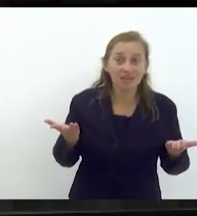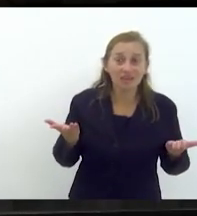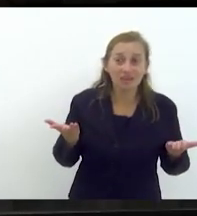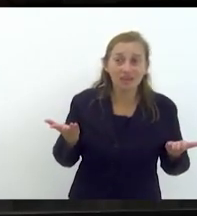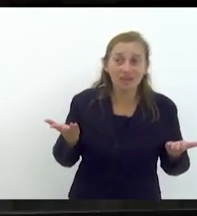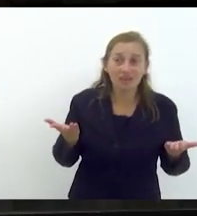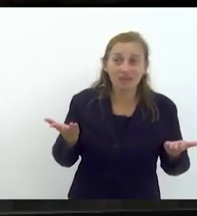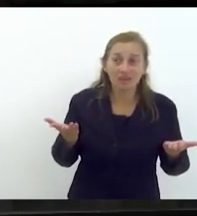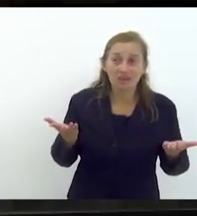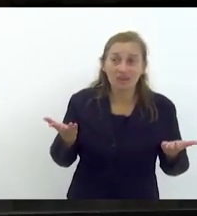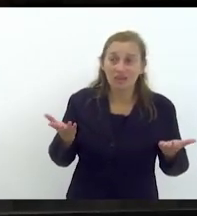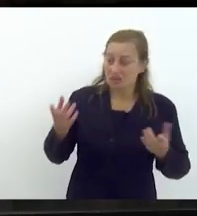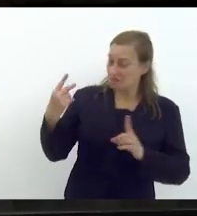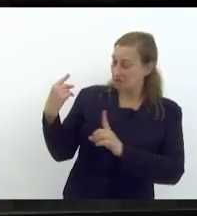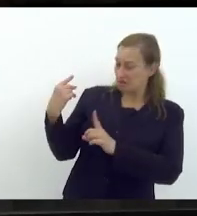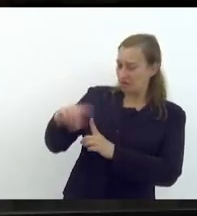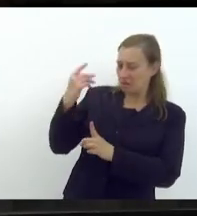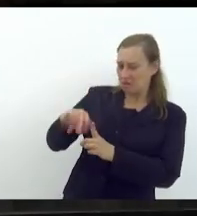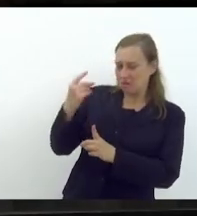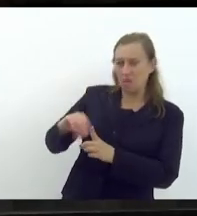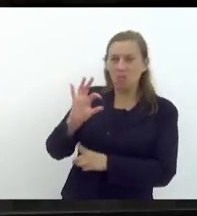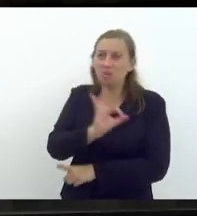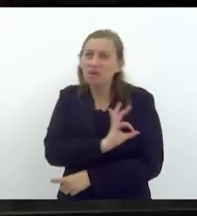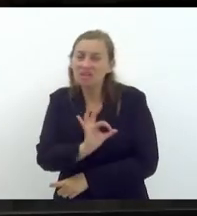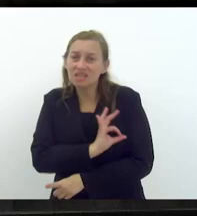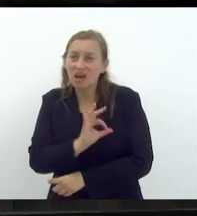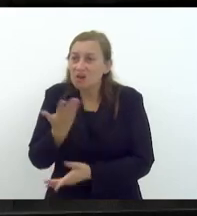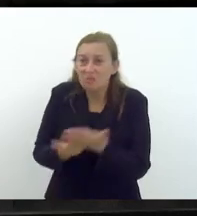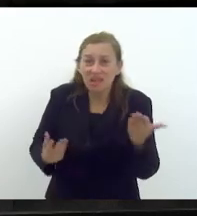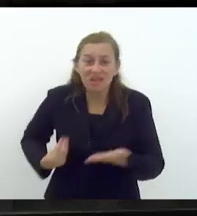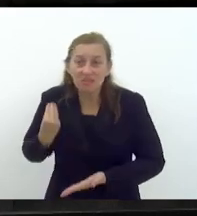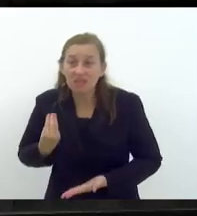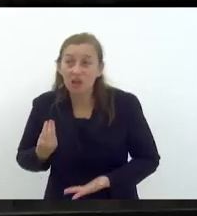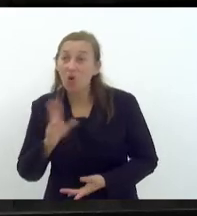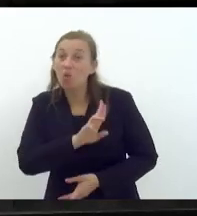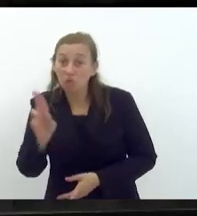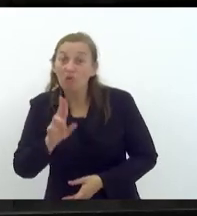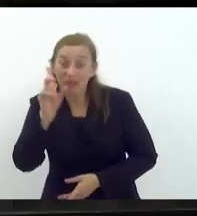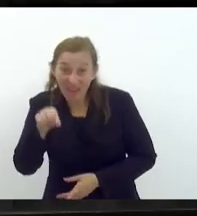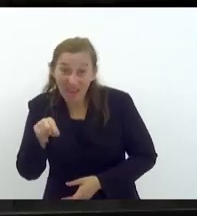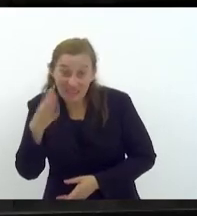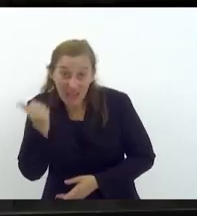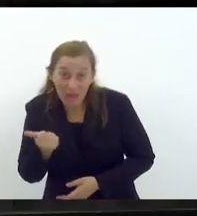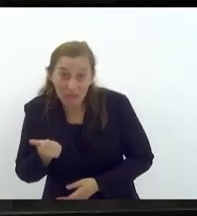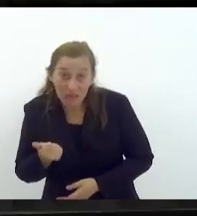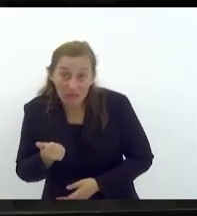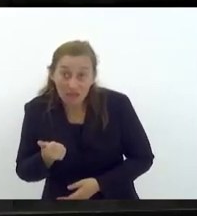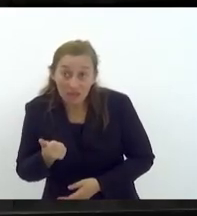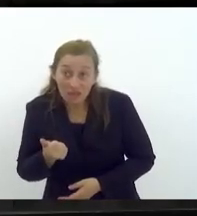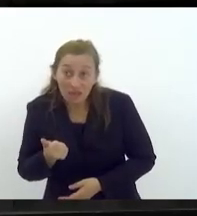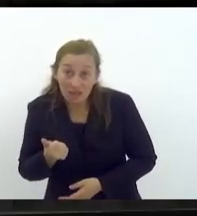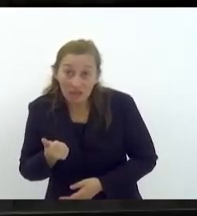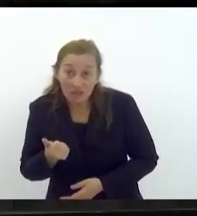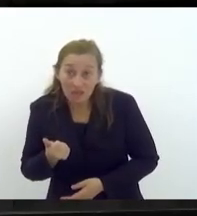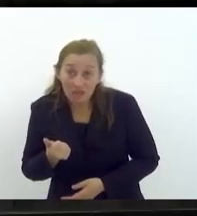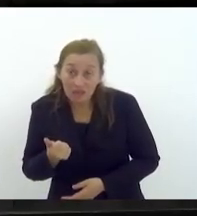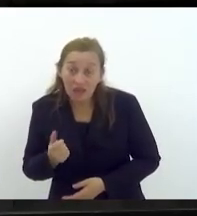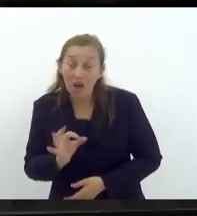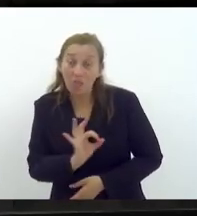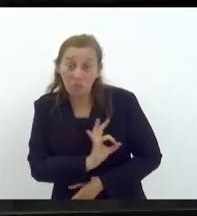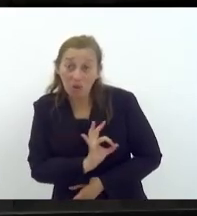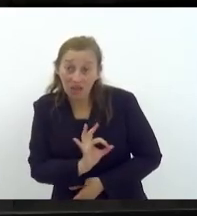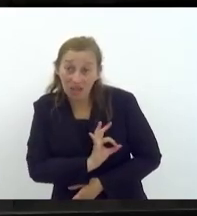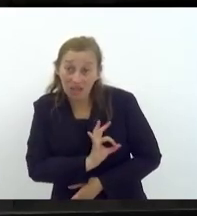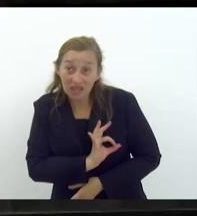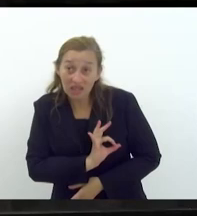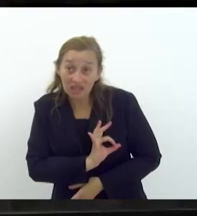Ser agredido e perder a sua vida. O nome disso, sabe o que é, gente? A polícia